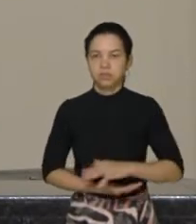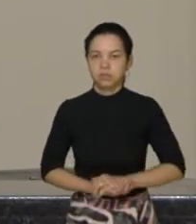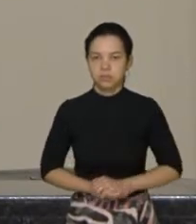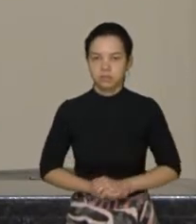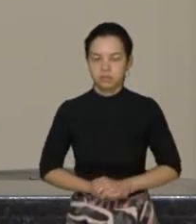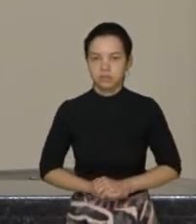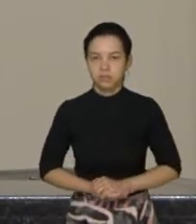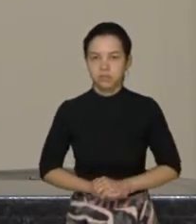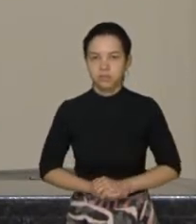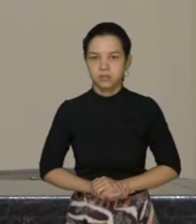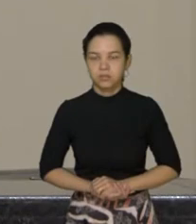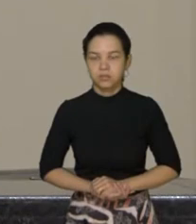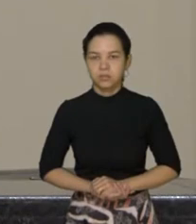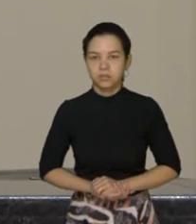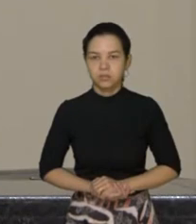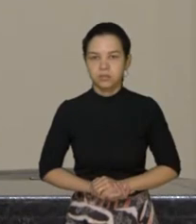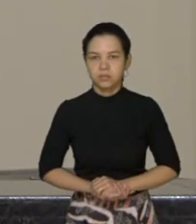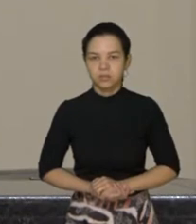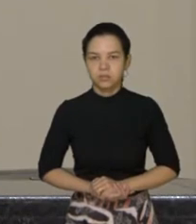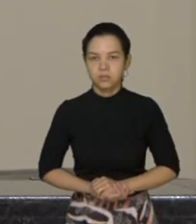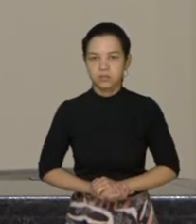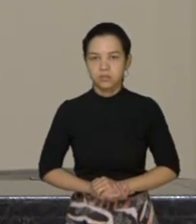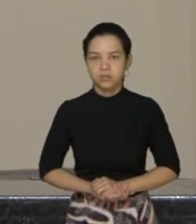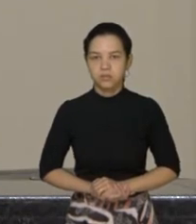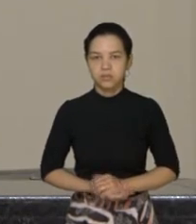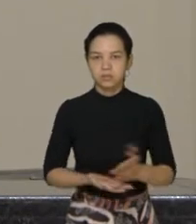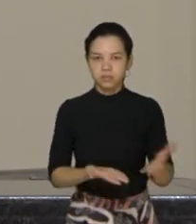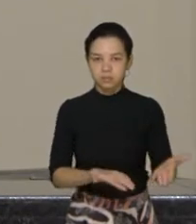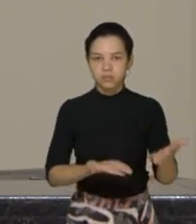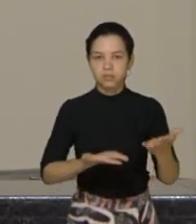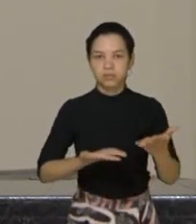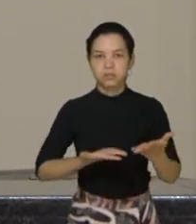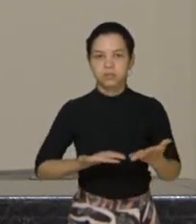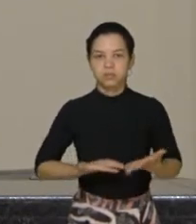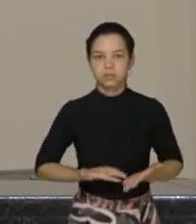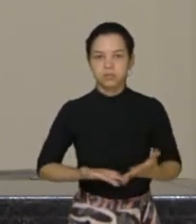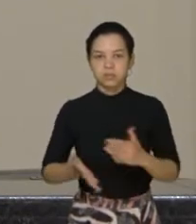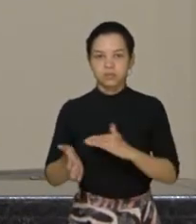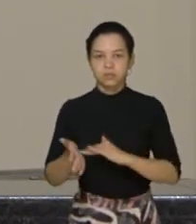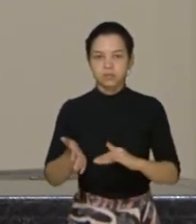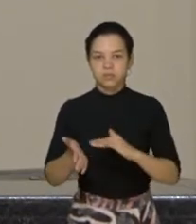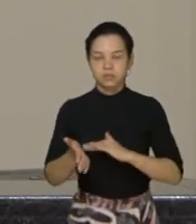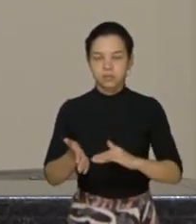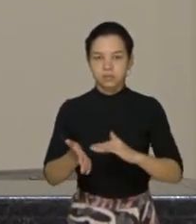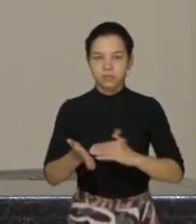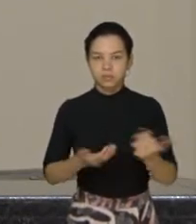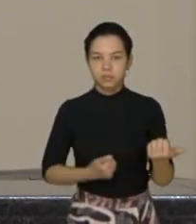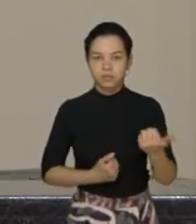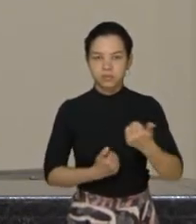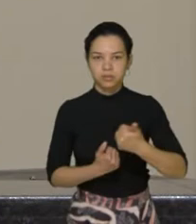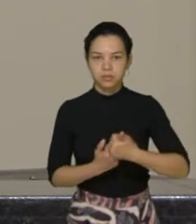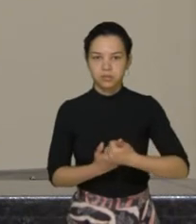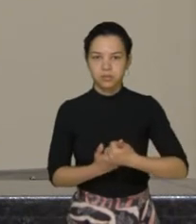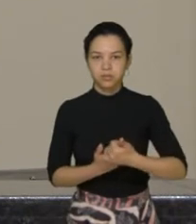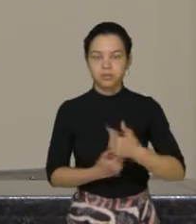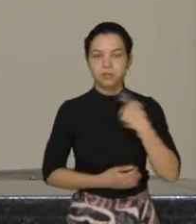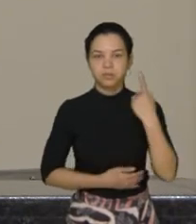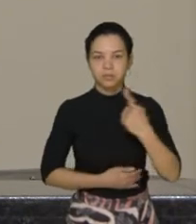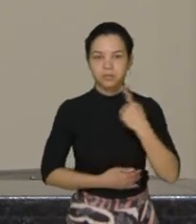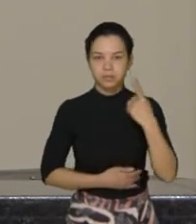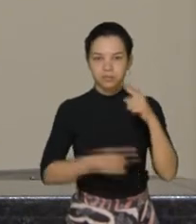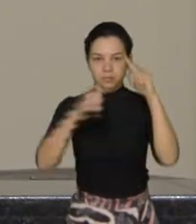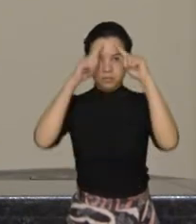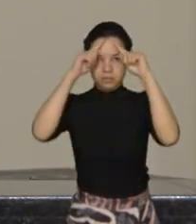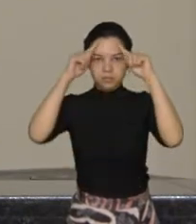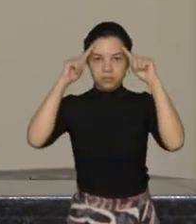presente sessão. Convido o senhor secretário ad hoc, deputado Neudir Saretto, para